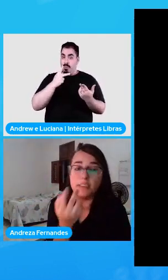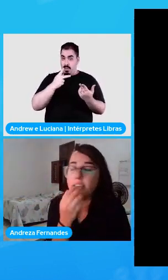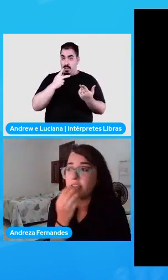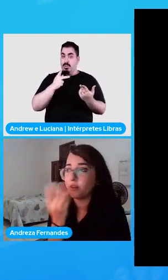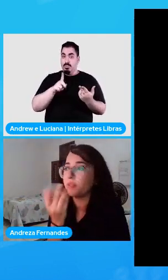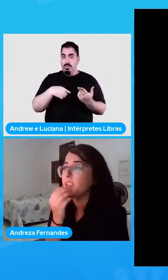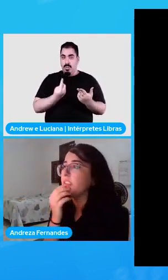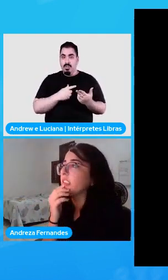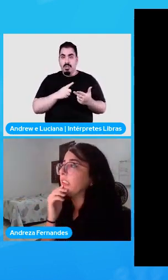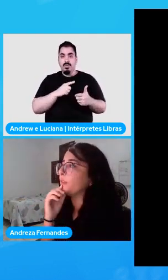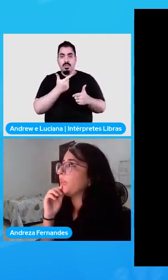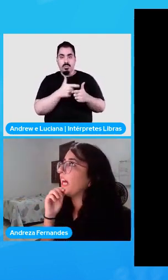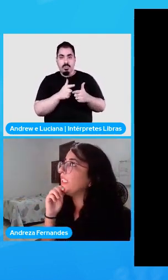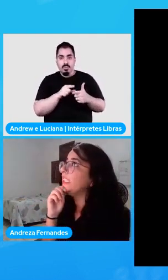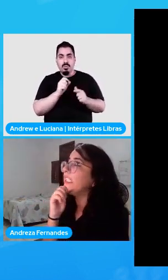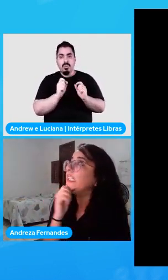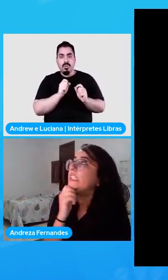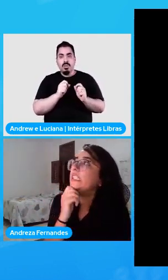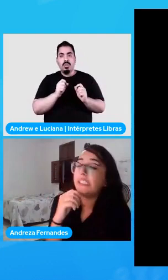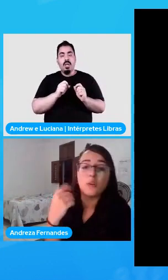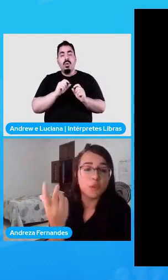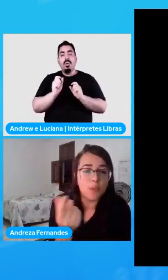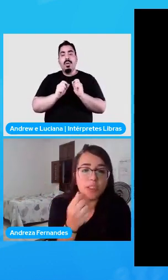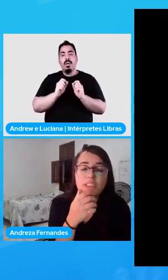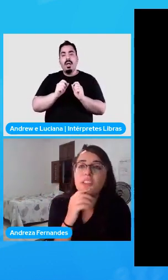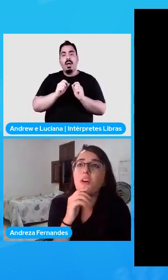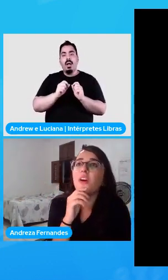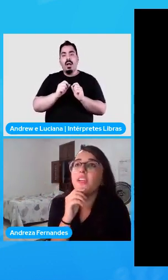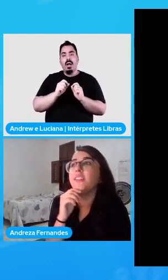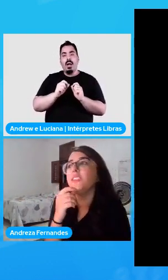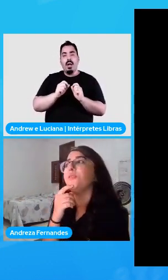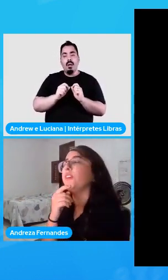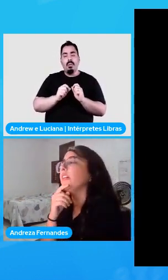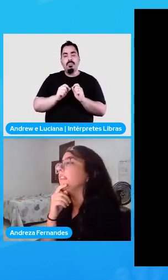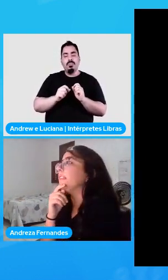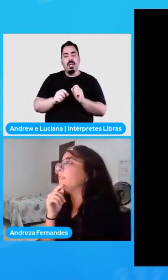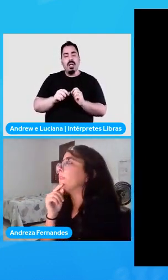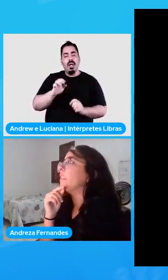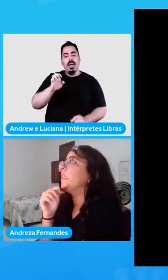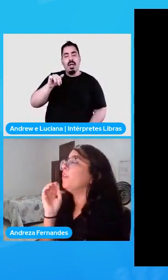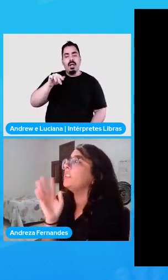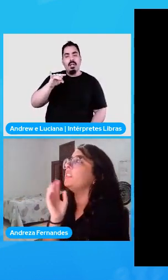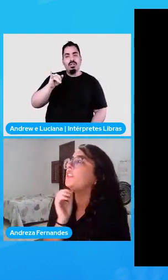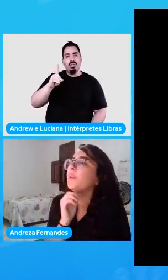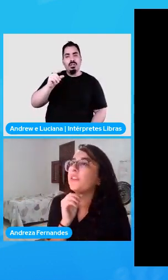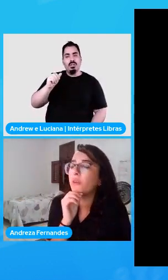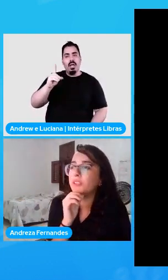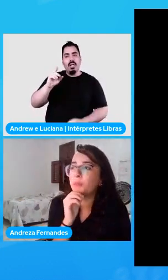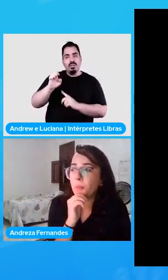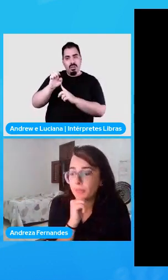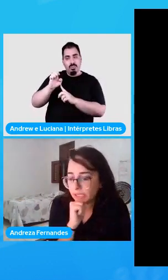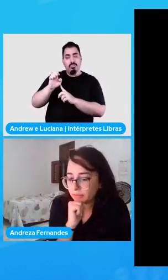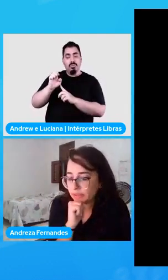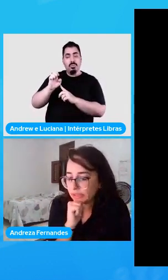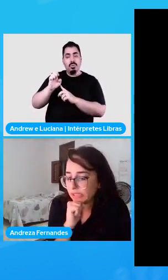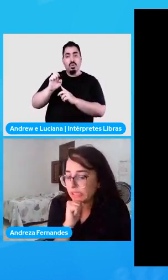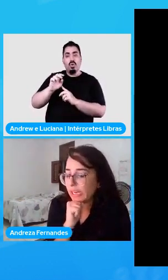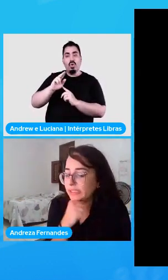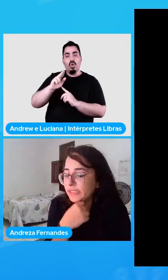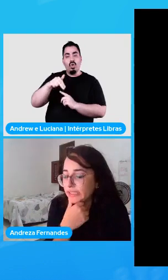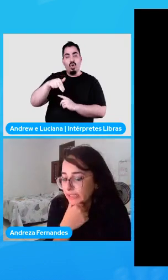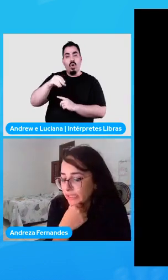reconhecimento de entidades nomeadas com os boletins de ocorrência aqui de Fortaleza. Quando a gente começou com esse problema,